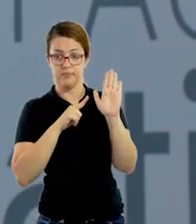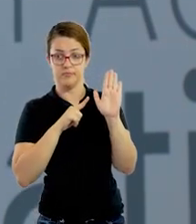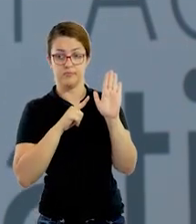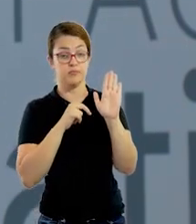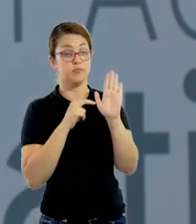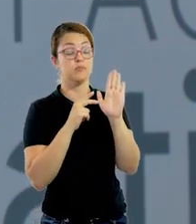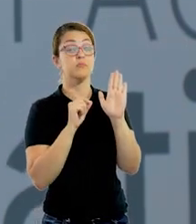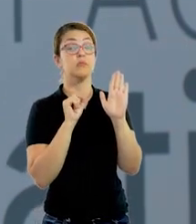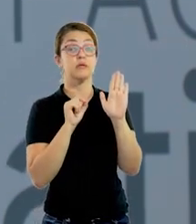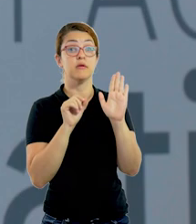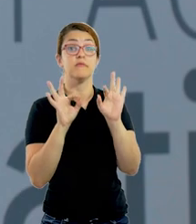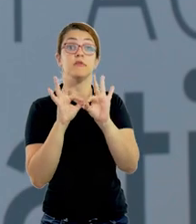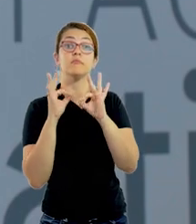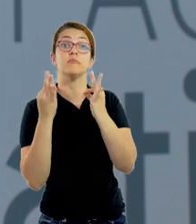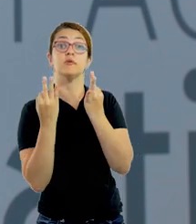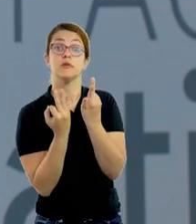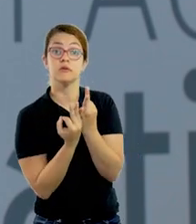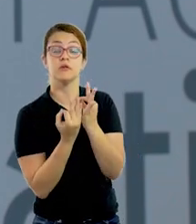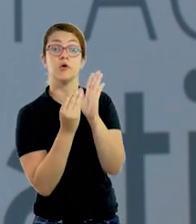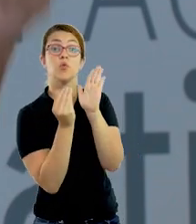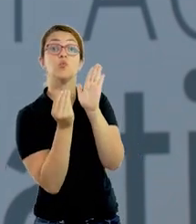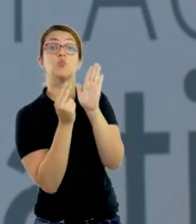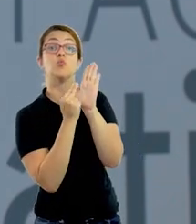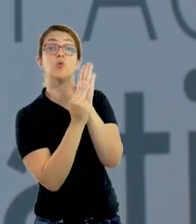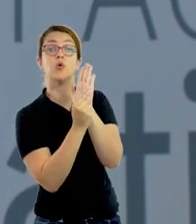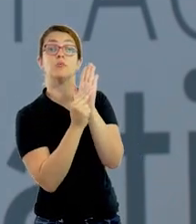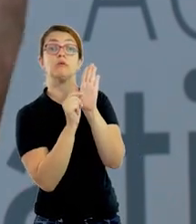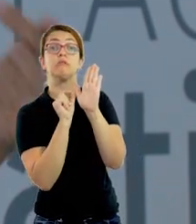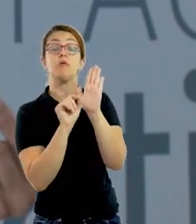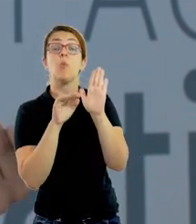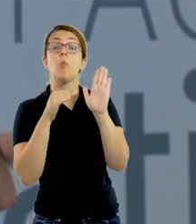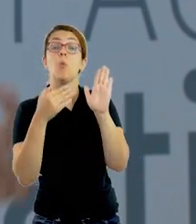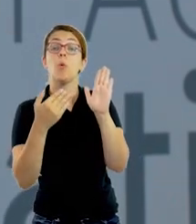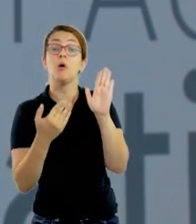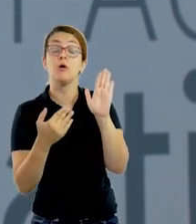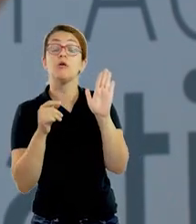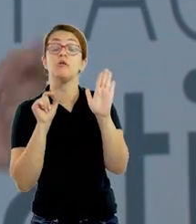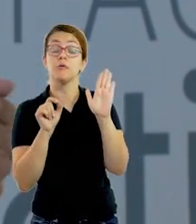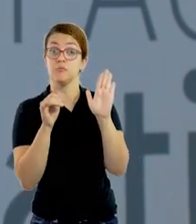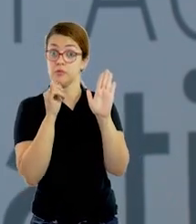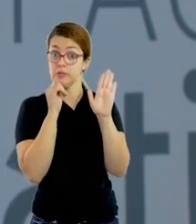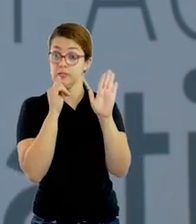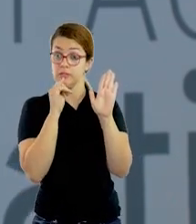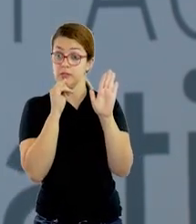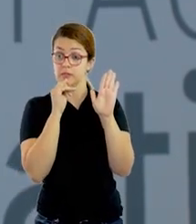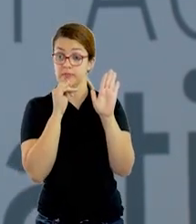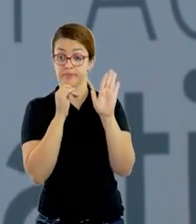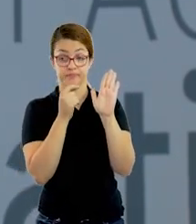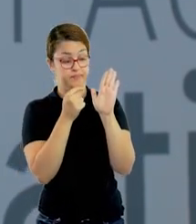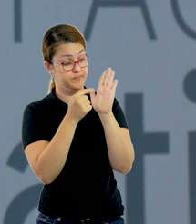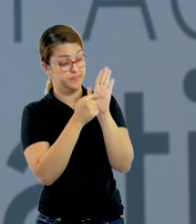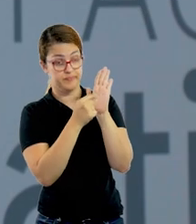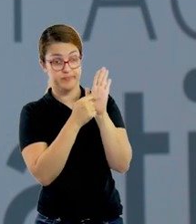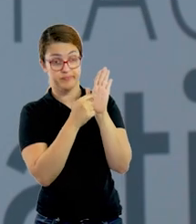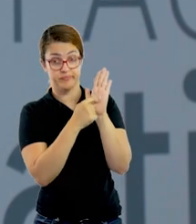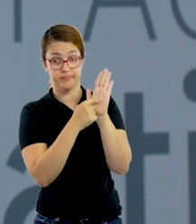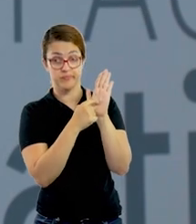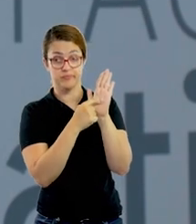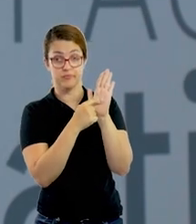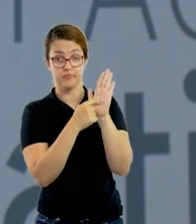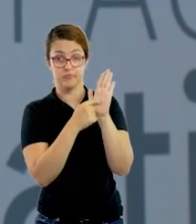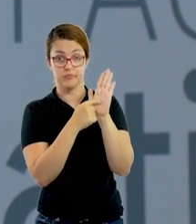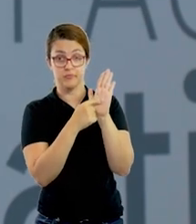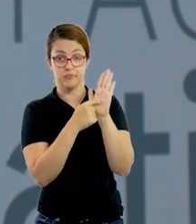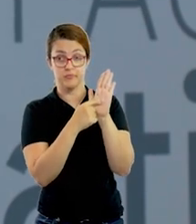colocar o nome dos membros da sua família e indicar em inglês como eles são. Por exemplo, aqui